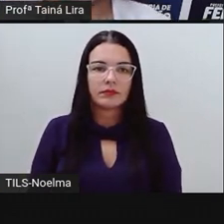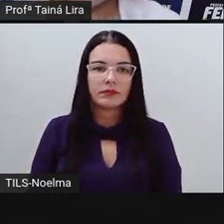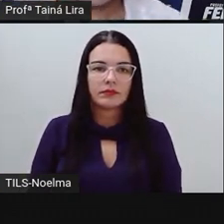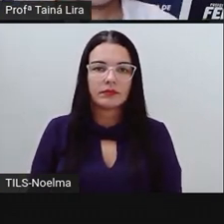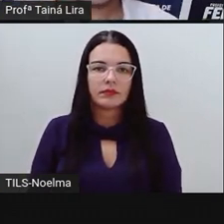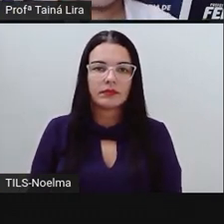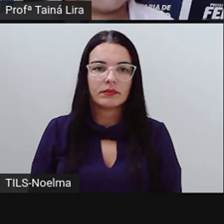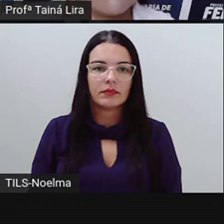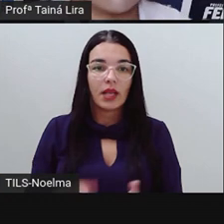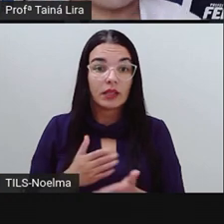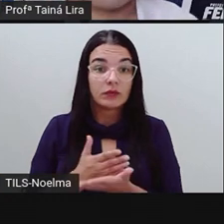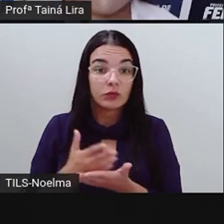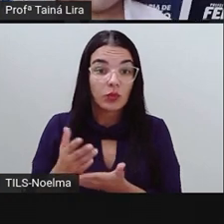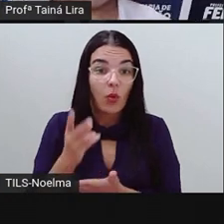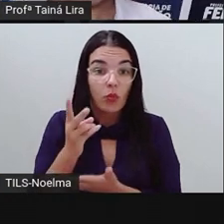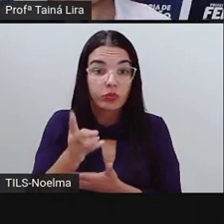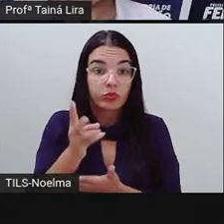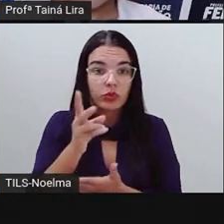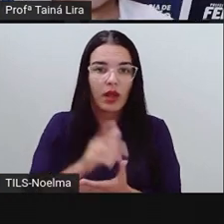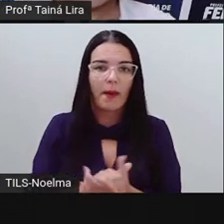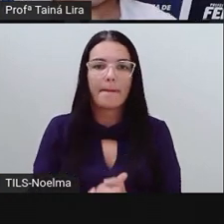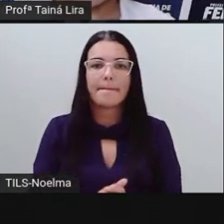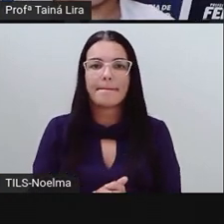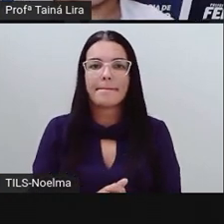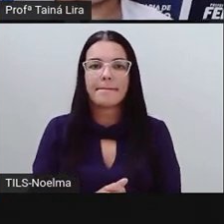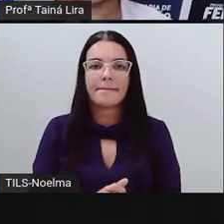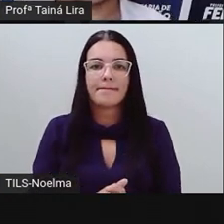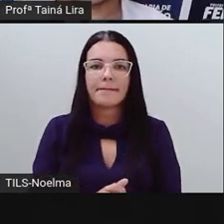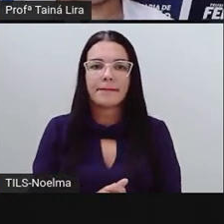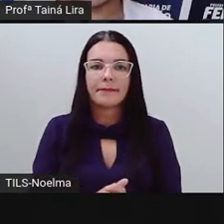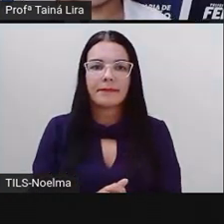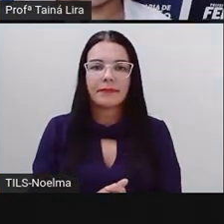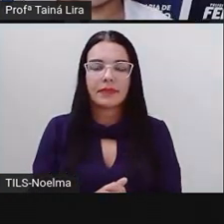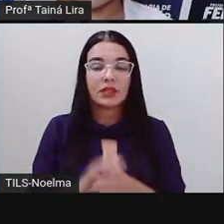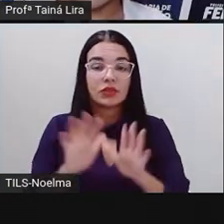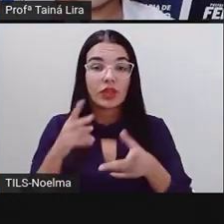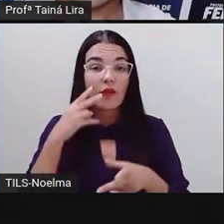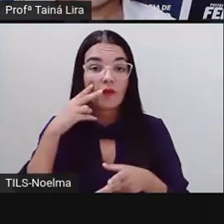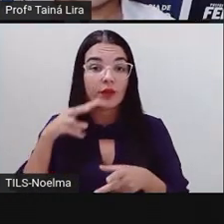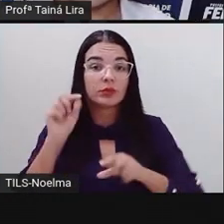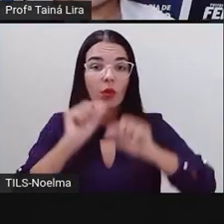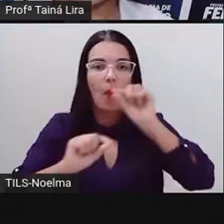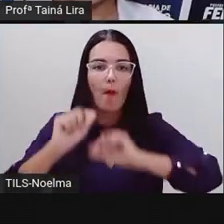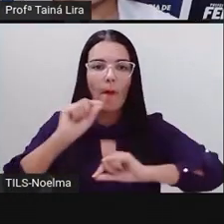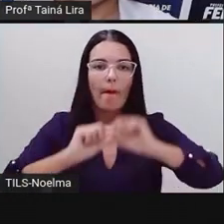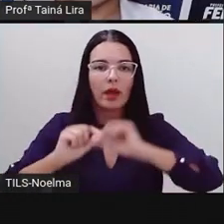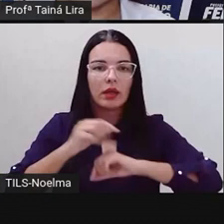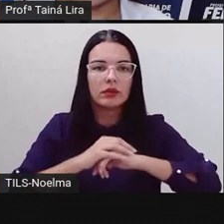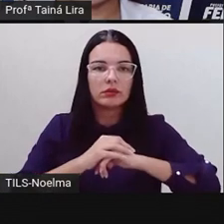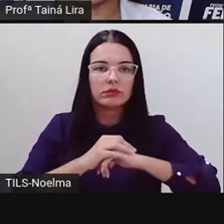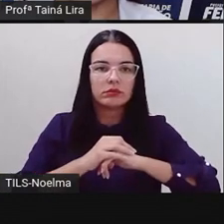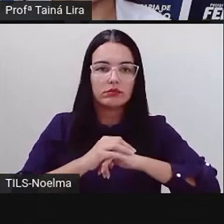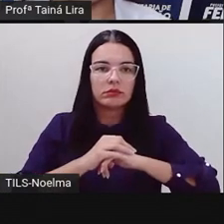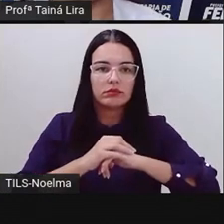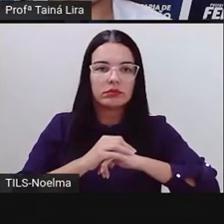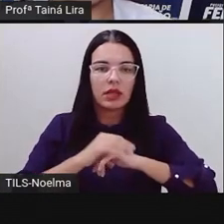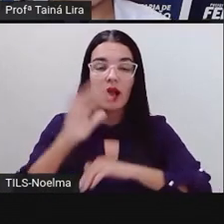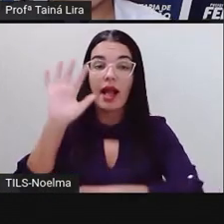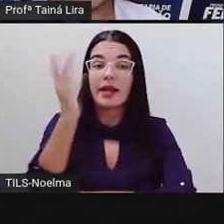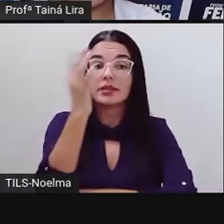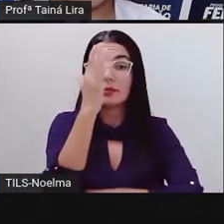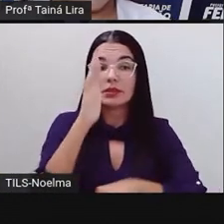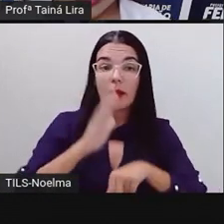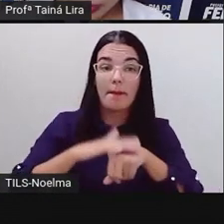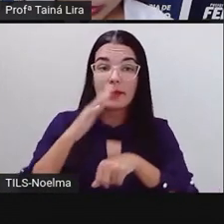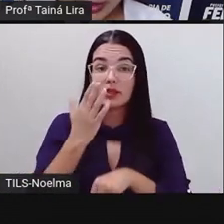Então, vamos continuar. Bom, então, nós já vimos, né, que as plantas mais